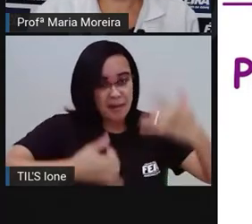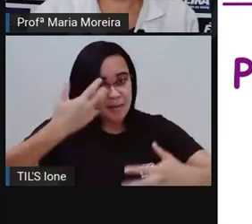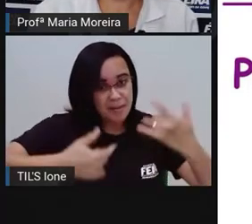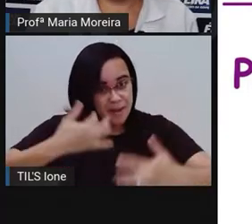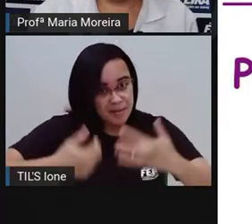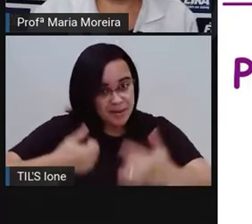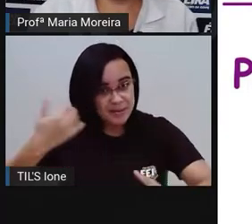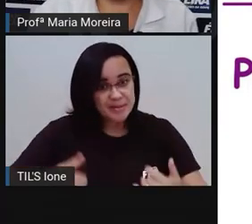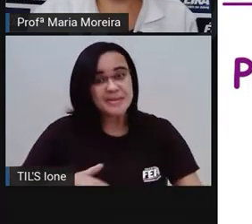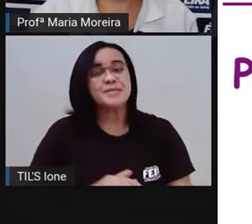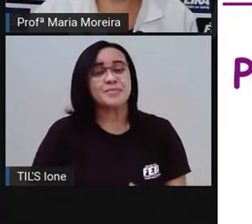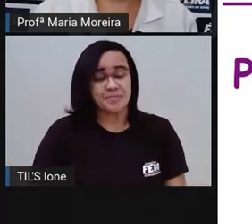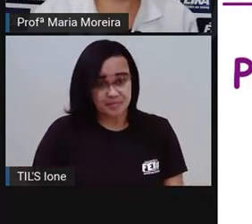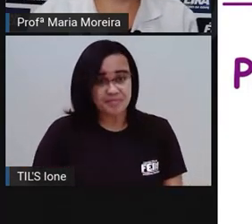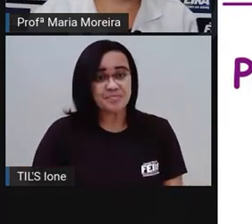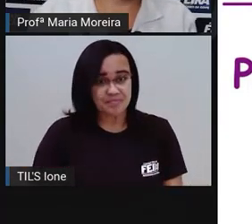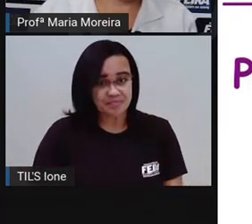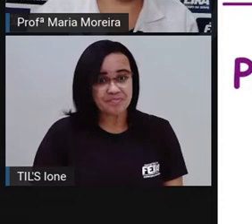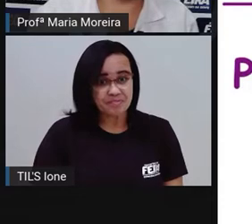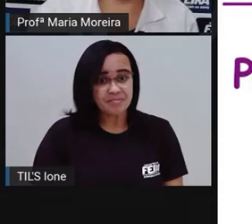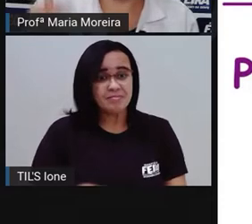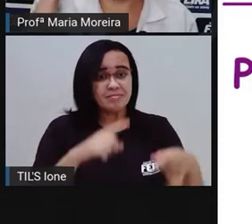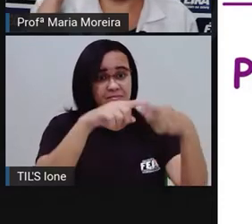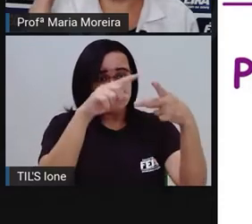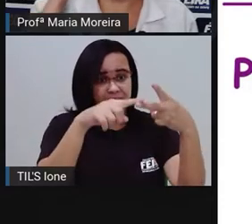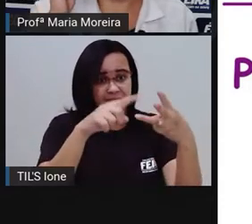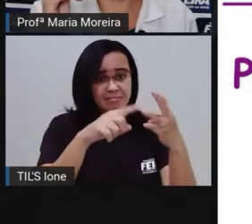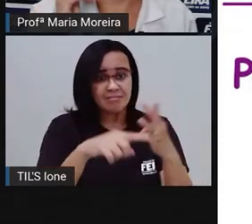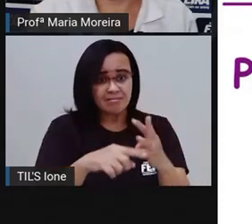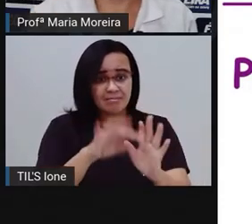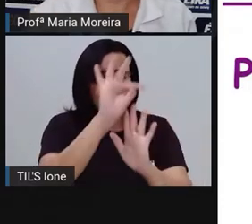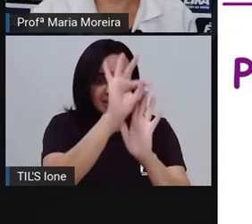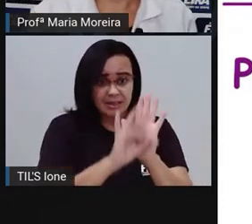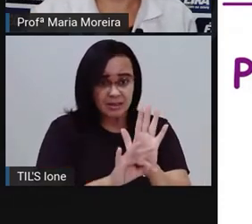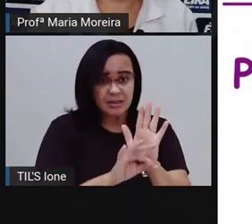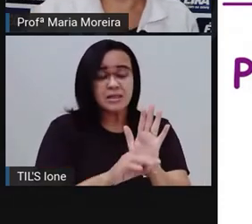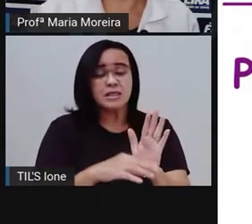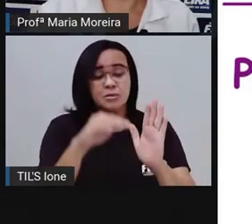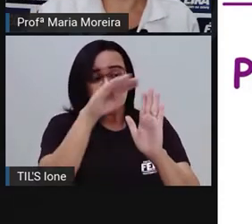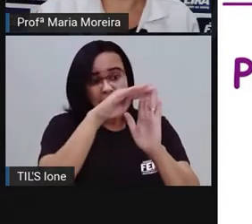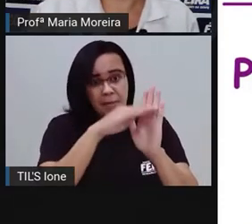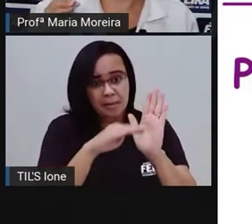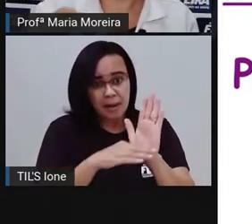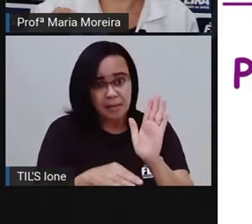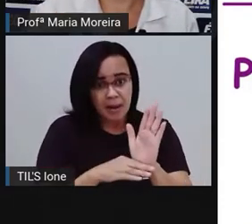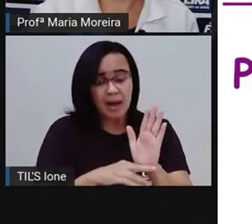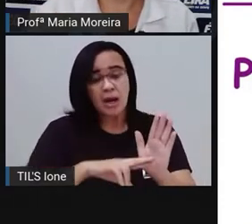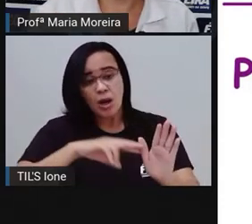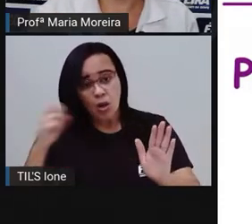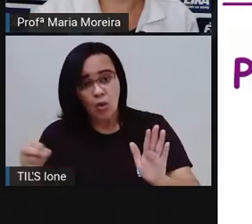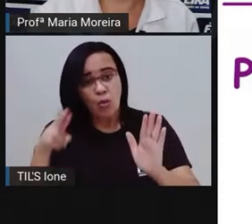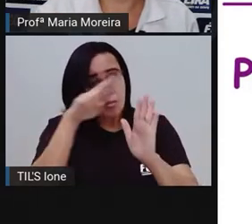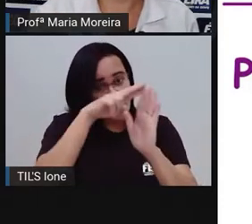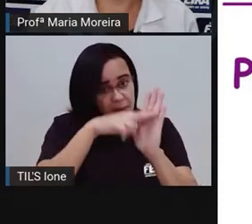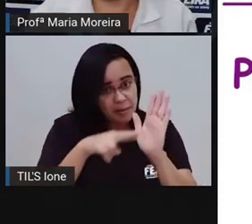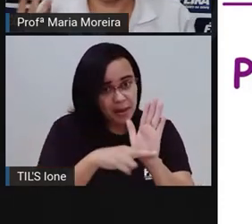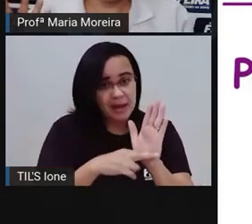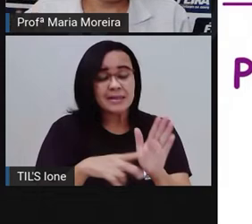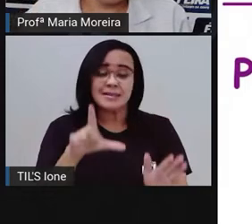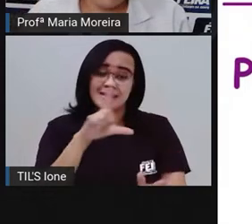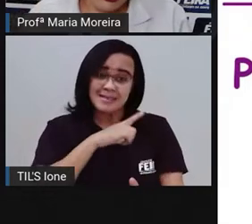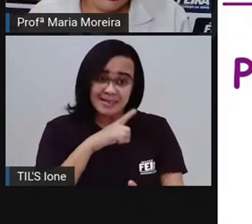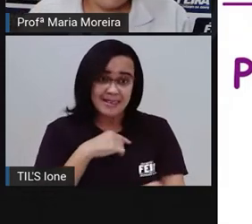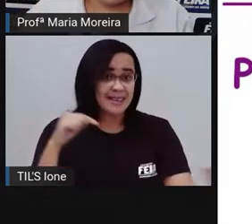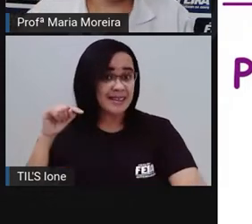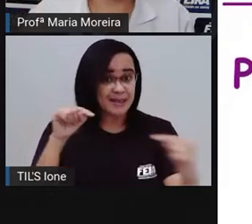Só que a gente vai para o plural e segue a mesma regra de primeira, segunda e terceira. Sendo que a primeira pessoa, né? Passa a ser